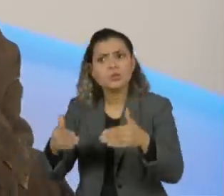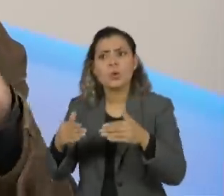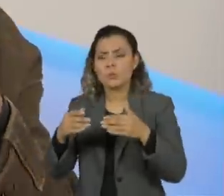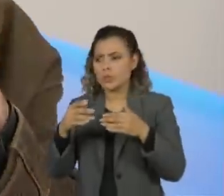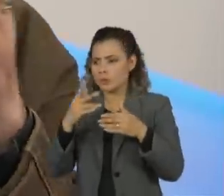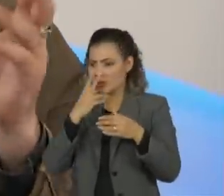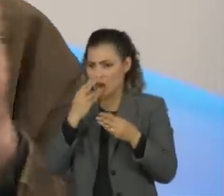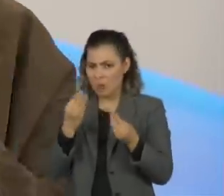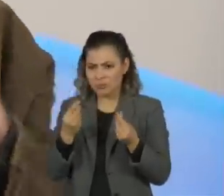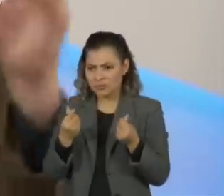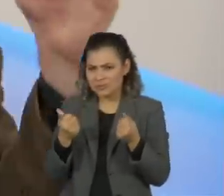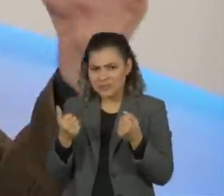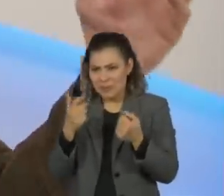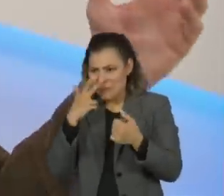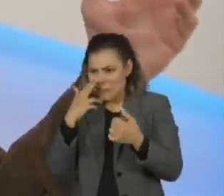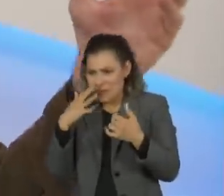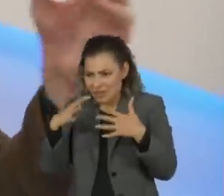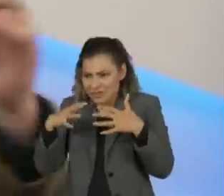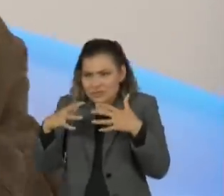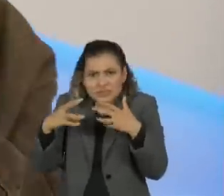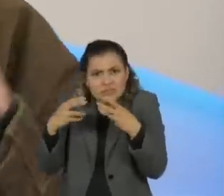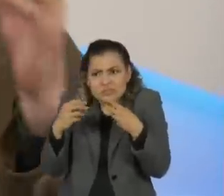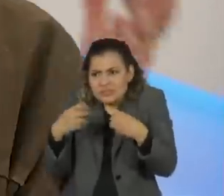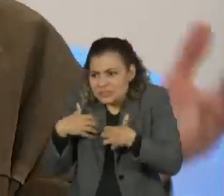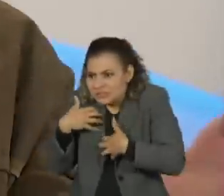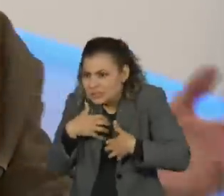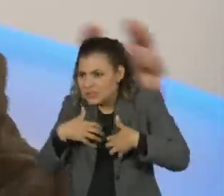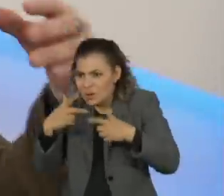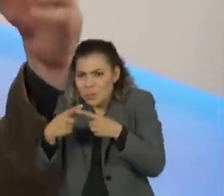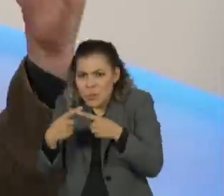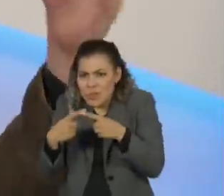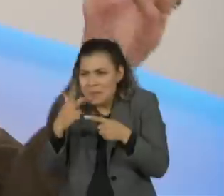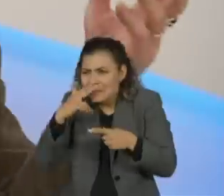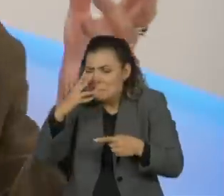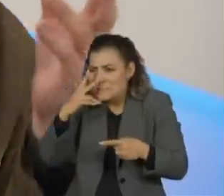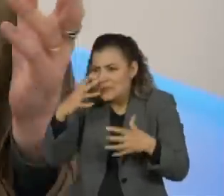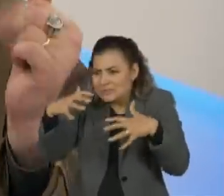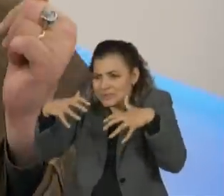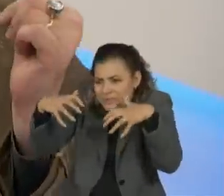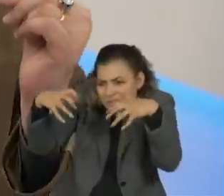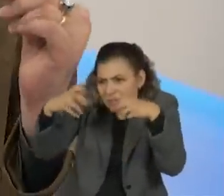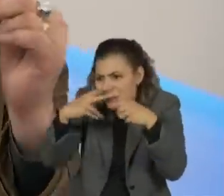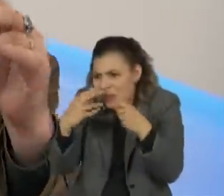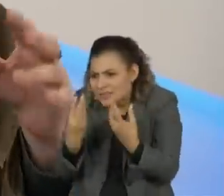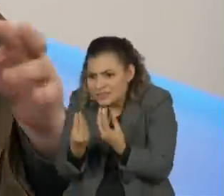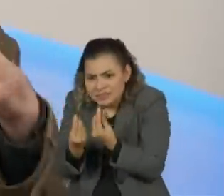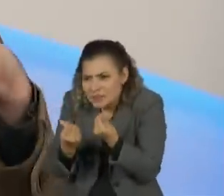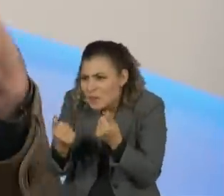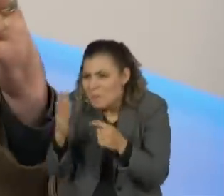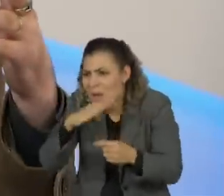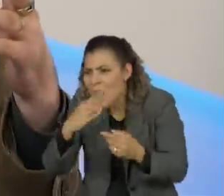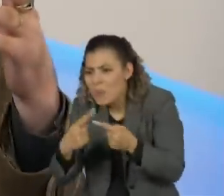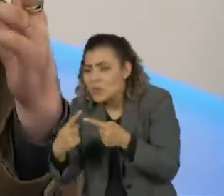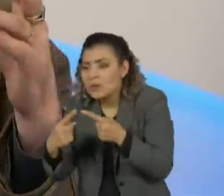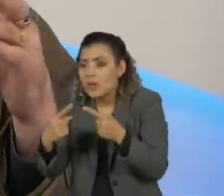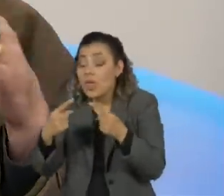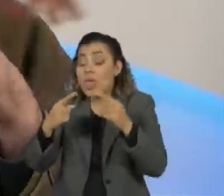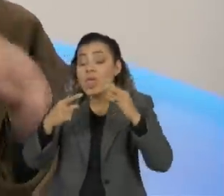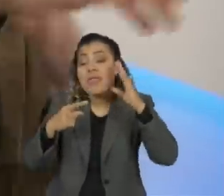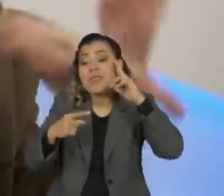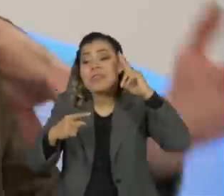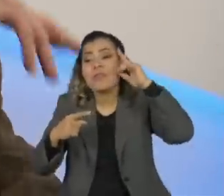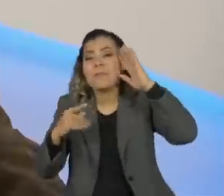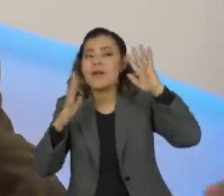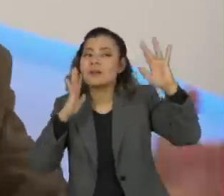escura, eu falei assim, a energia escura, por que ela aumenta, a energia escura aumenta, porque eu penso assim, porque todas as cargas de imaginação